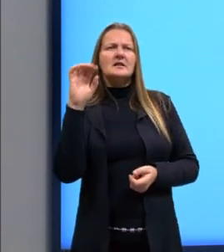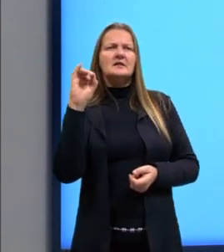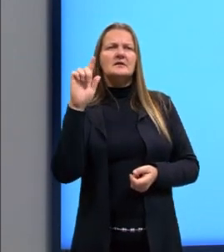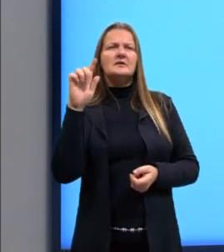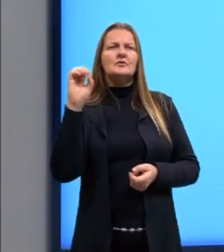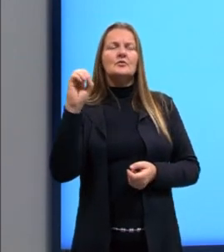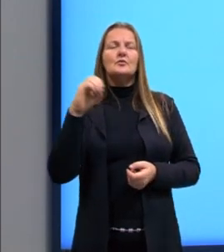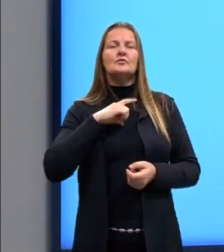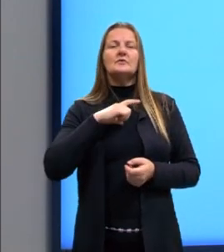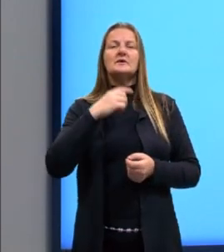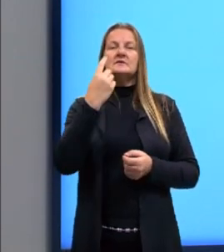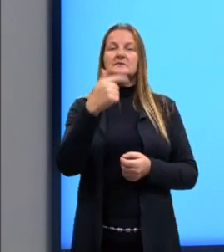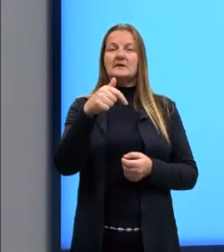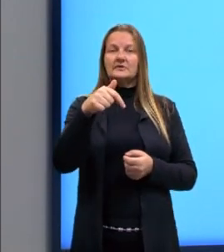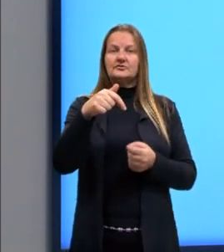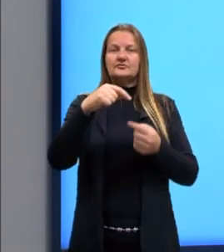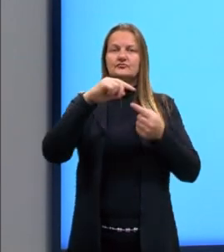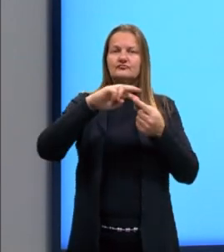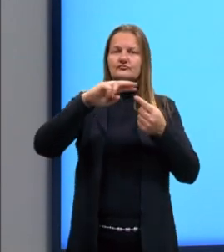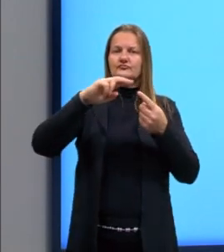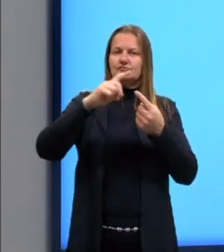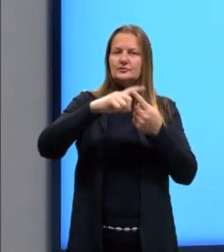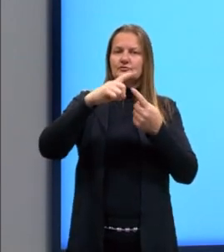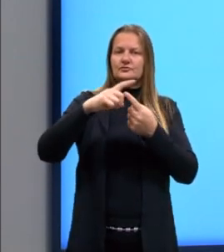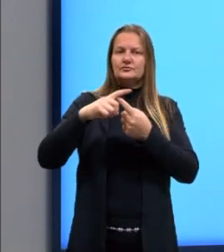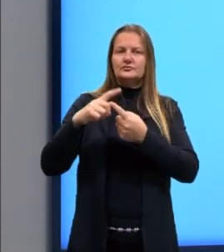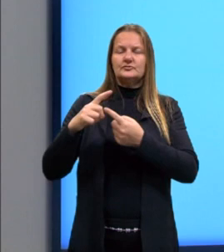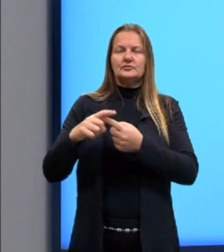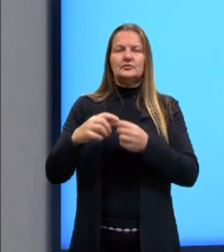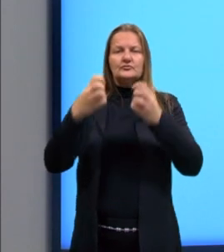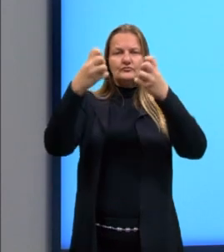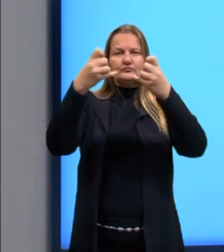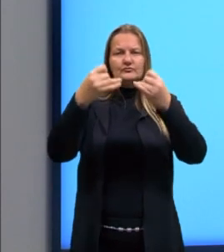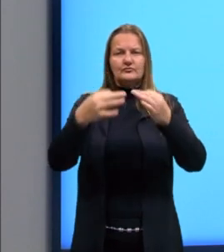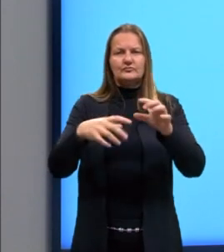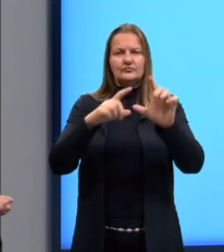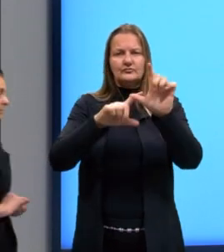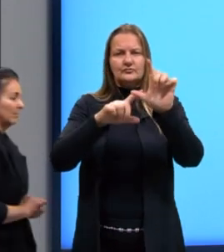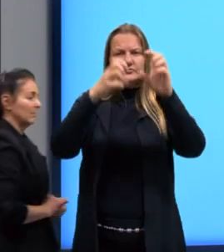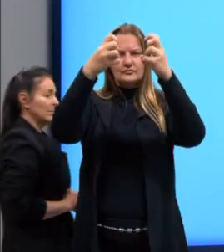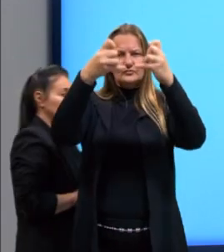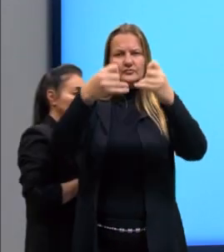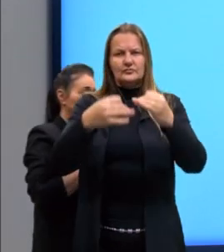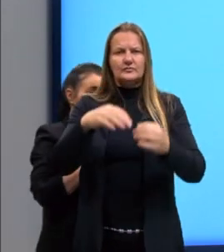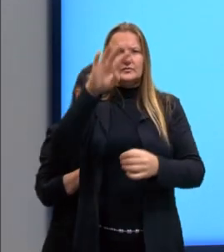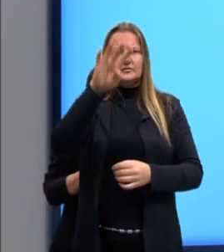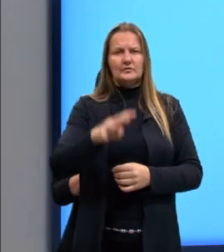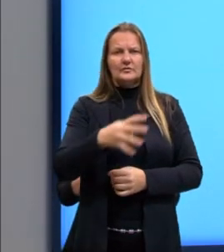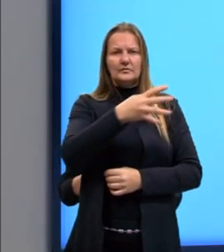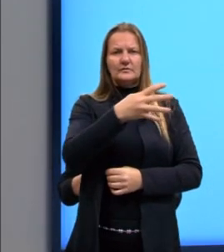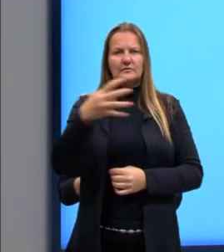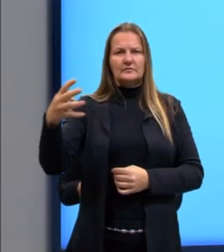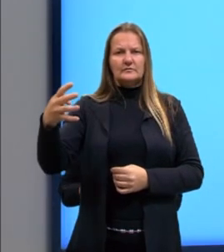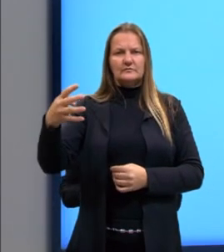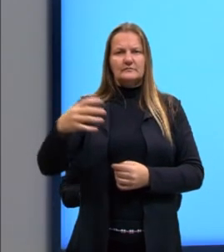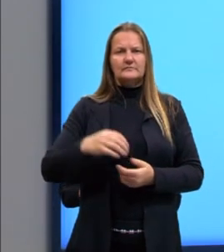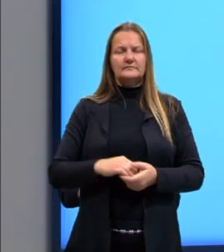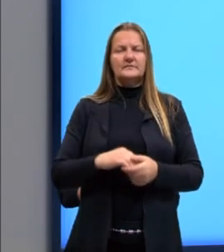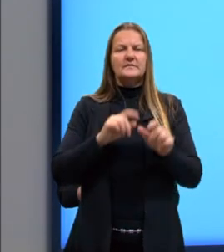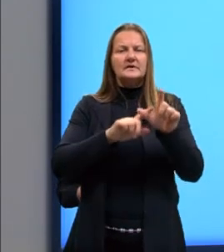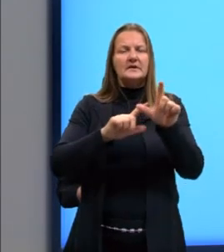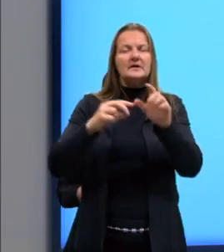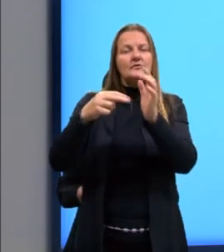de sete códons está escrita a seguir. Então, aqui nesse quadro, a gente pode ver uma sequência de